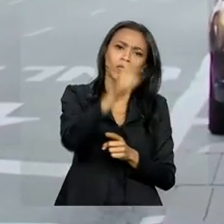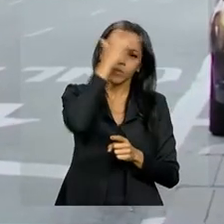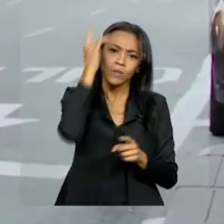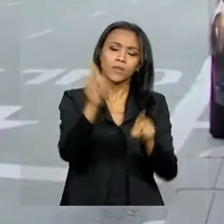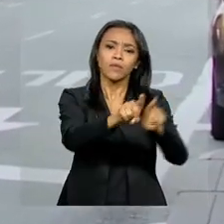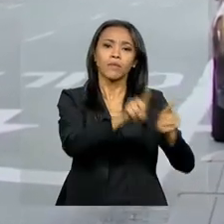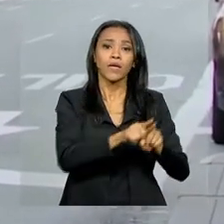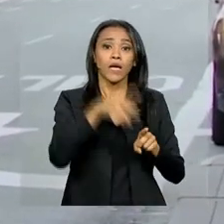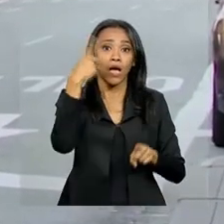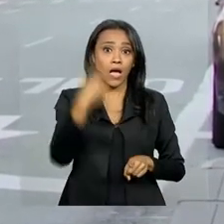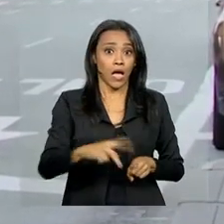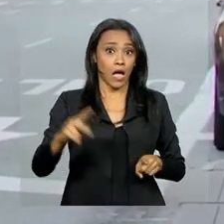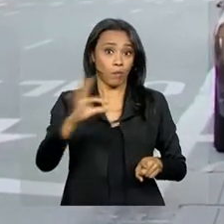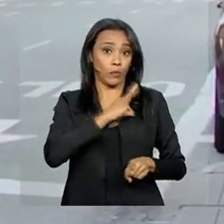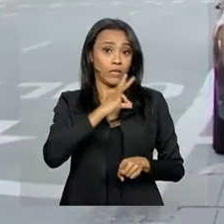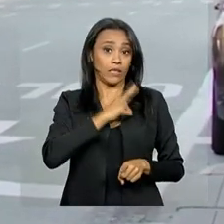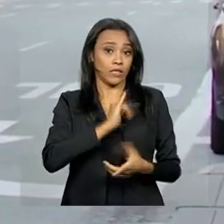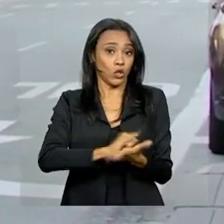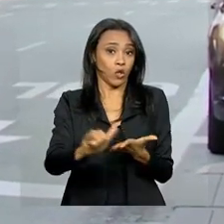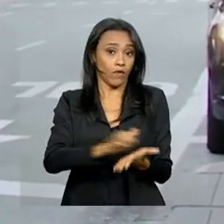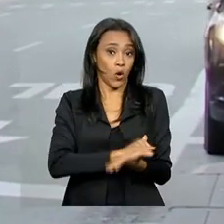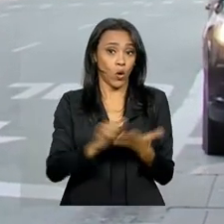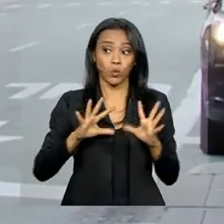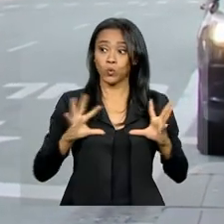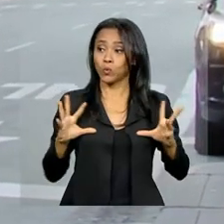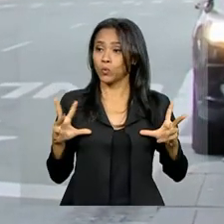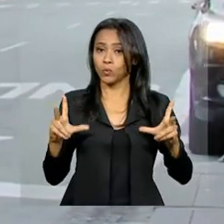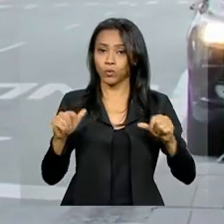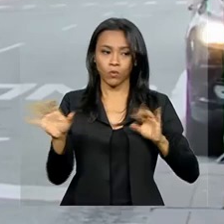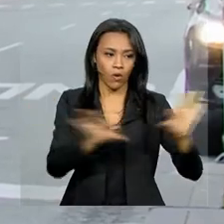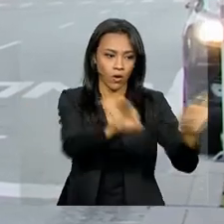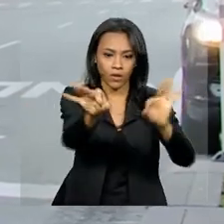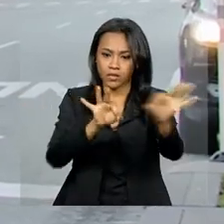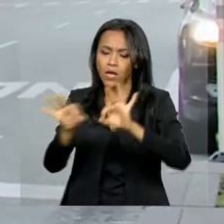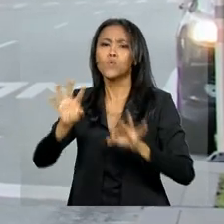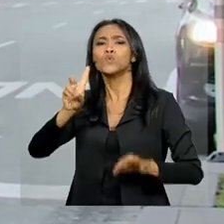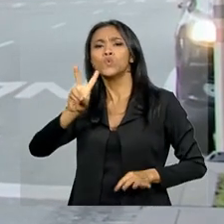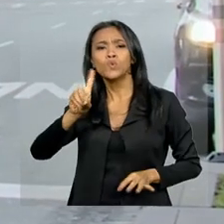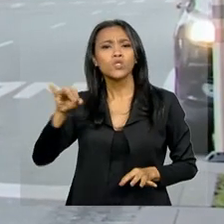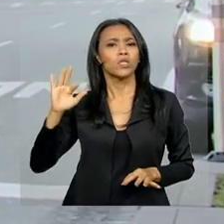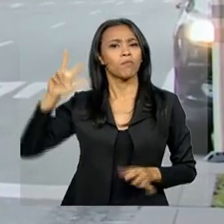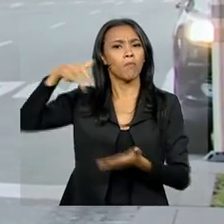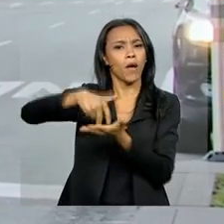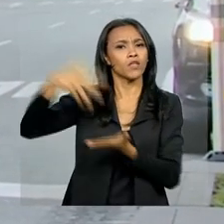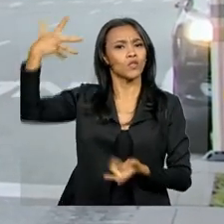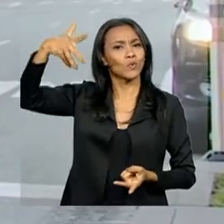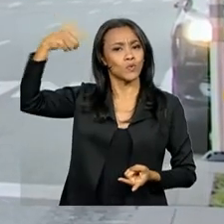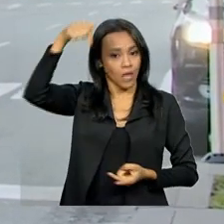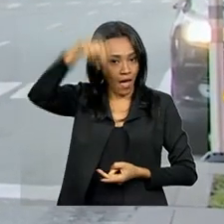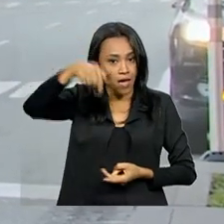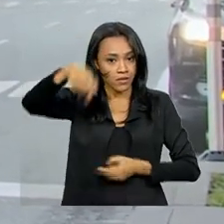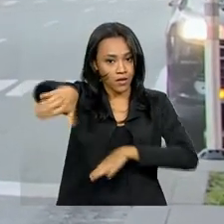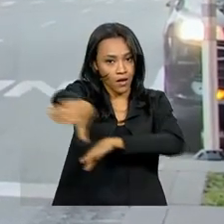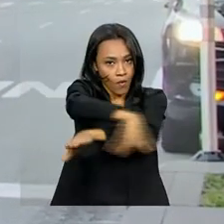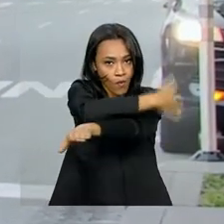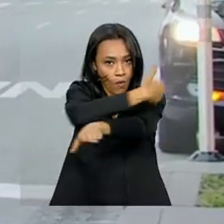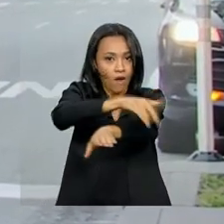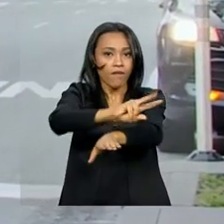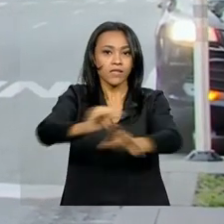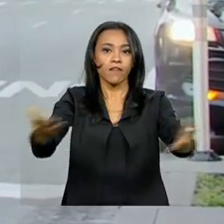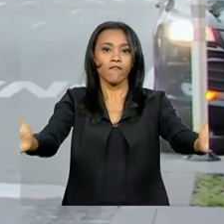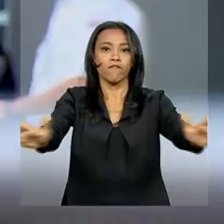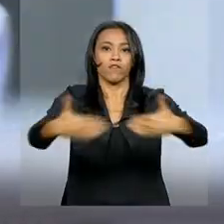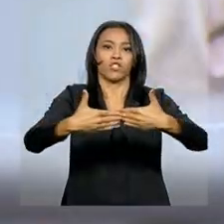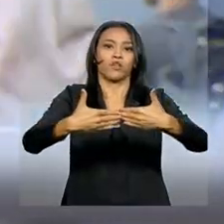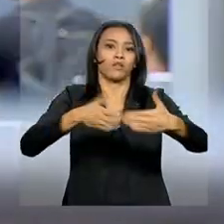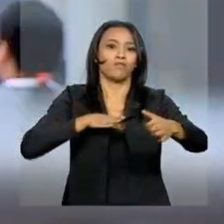a polícia de Nova Iorque já deixou tudo pronto. Nos dias dos discursos, esta rua aqui, a primeira avenida, estará fechada para